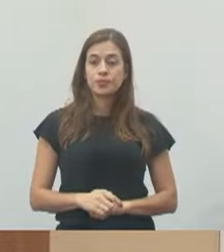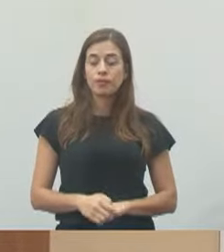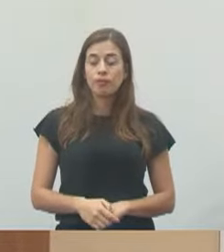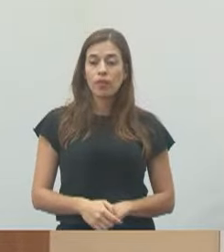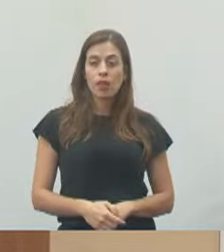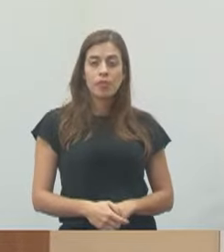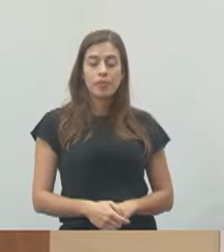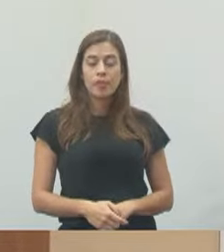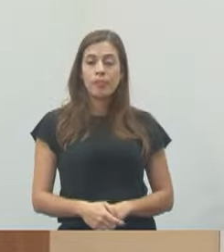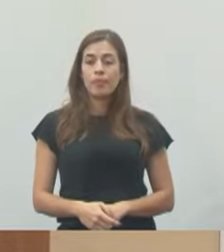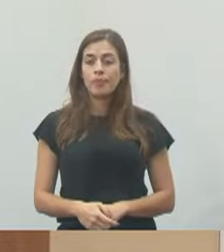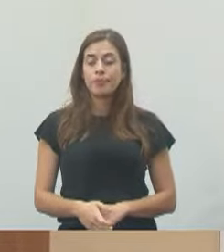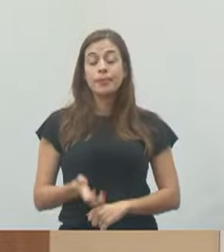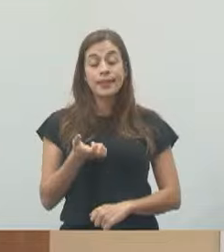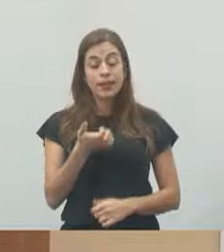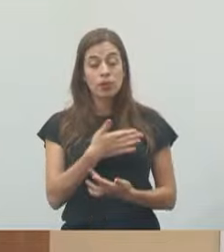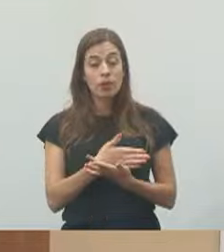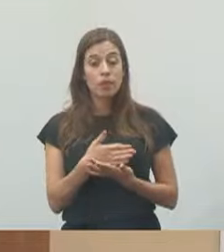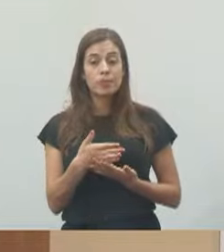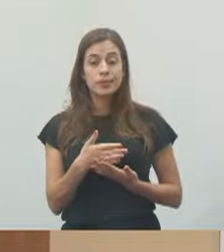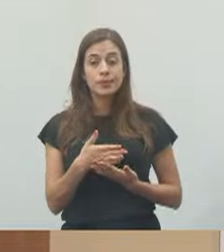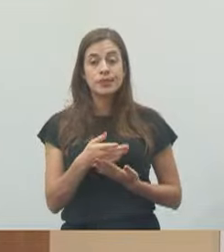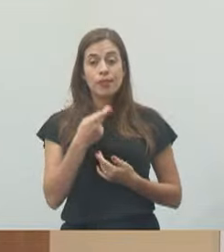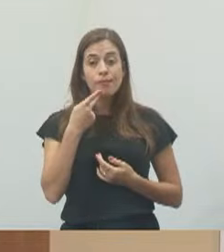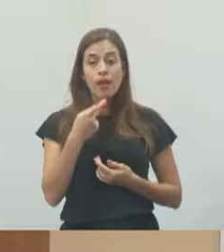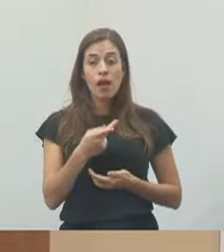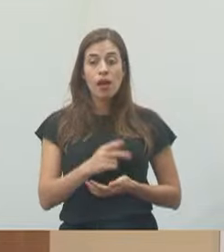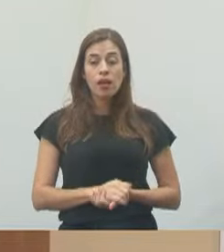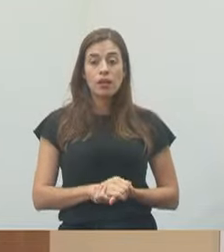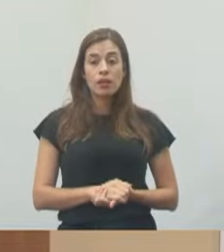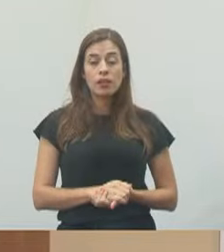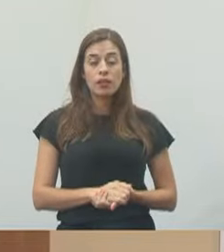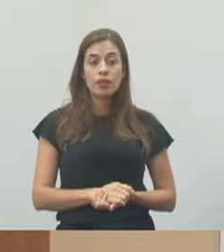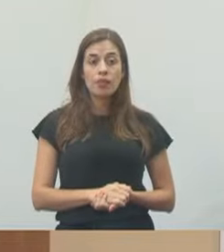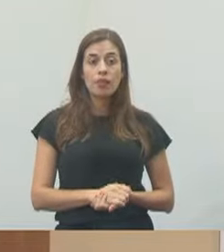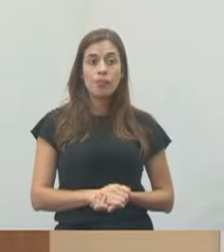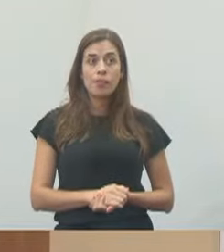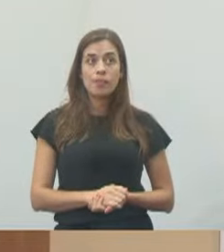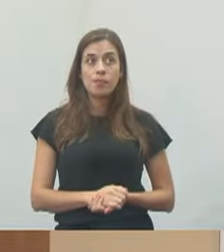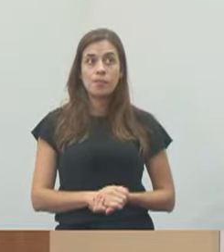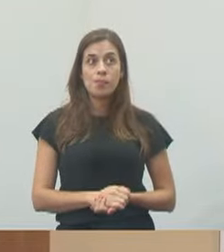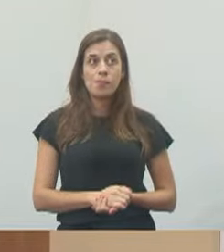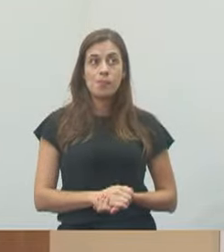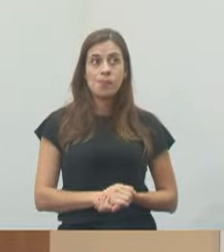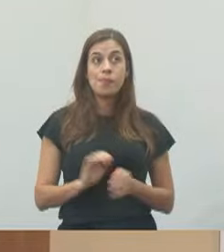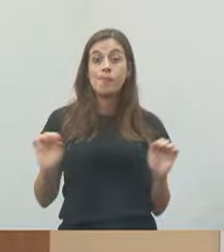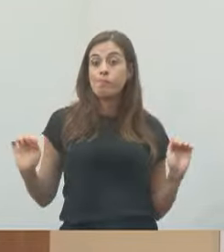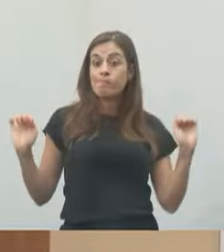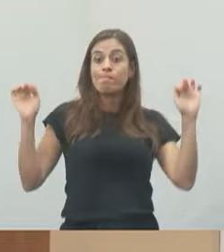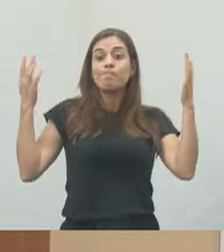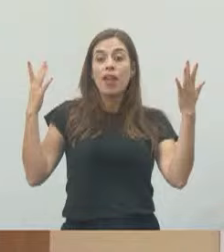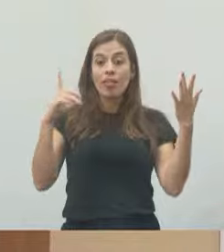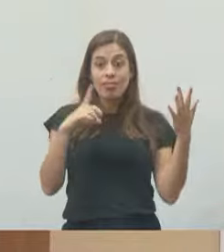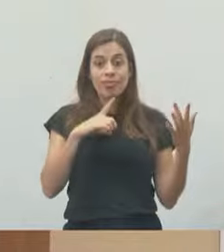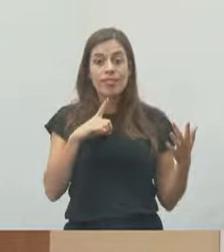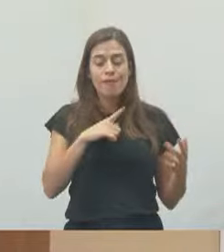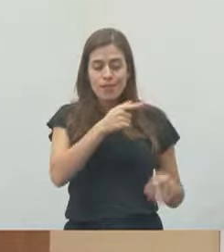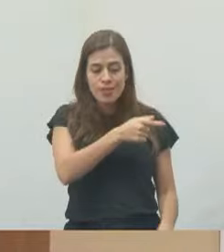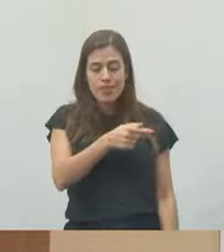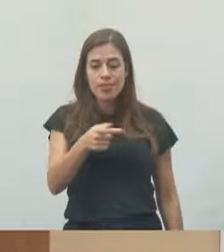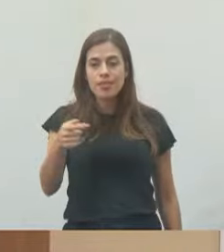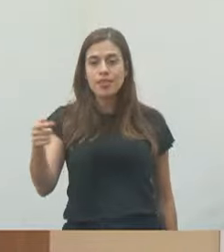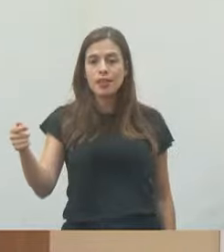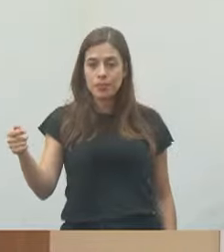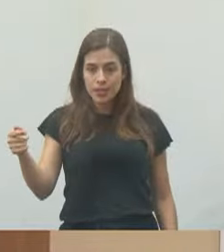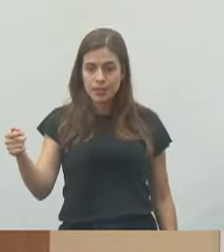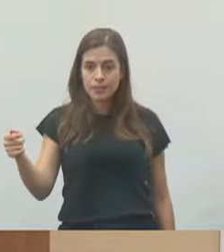Eu quero começar aqui falando do nosso evento que tivemos essa semana,